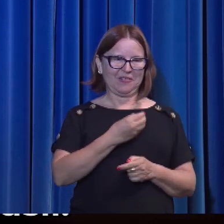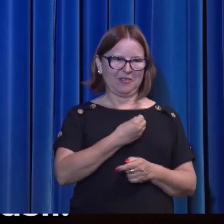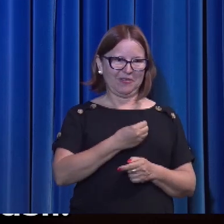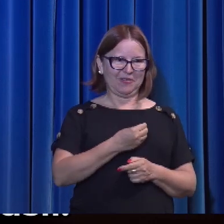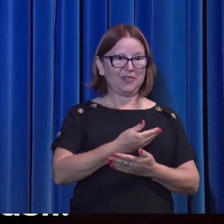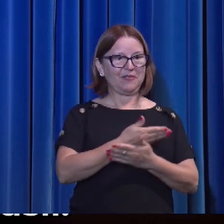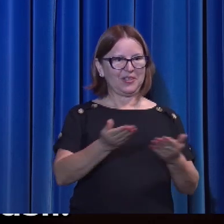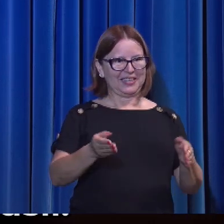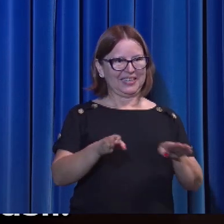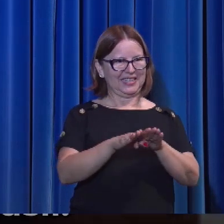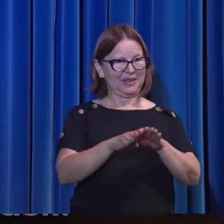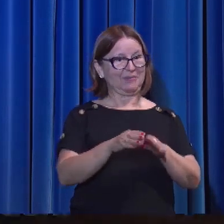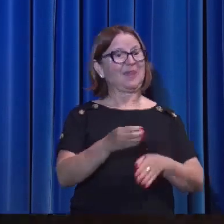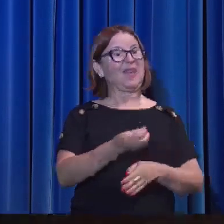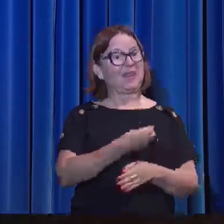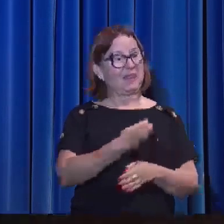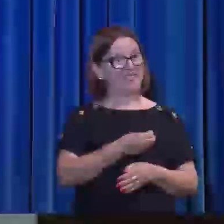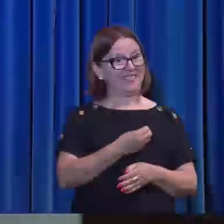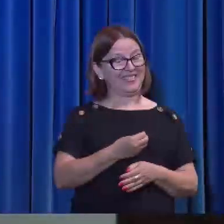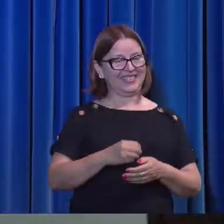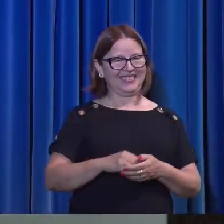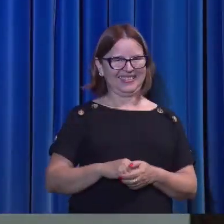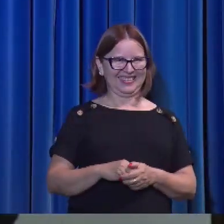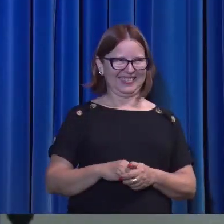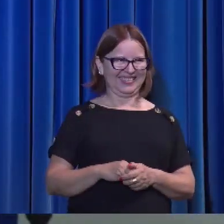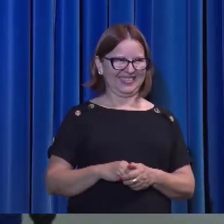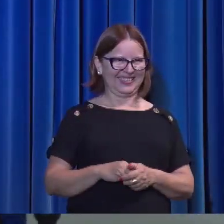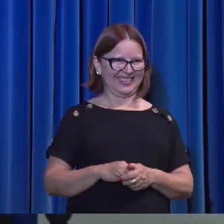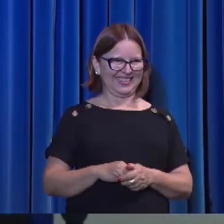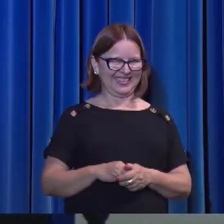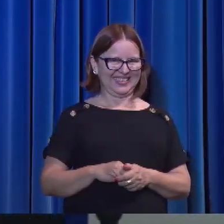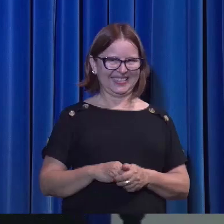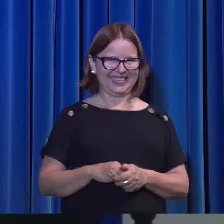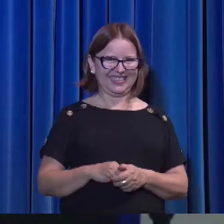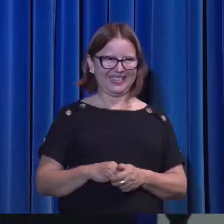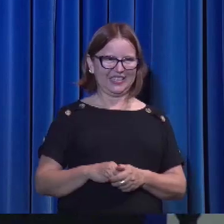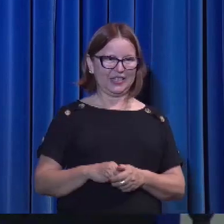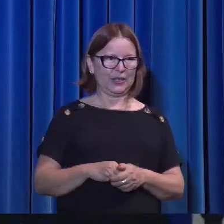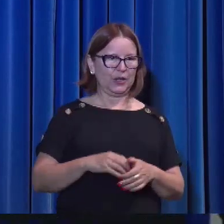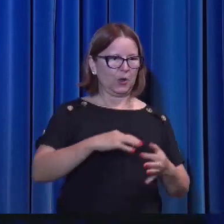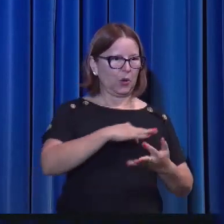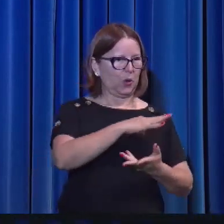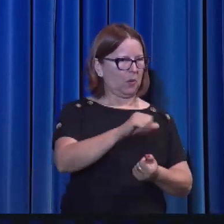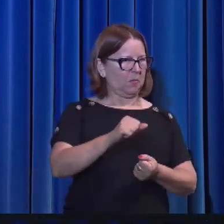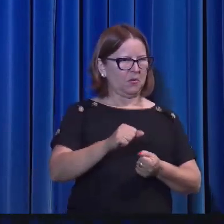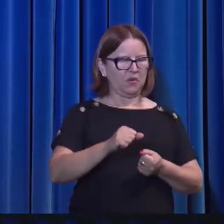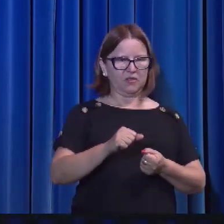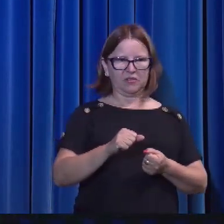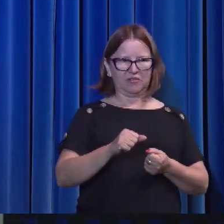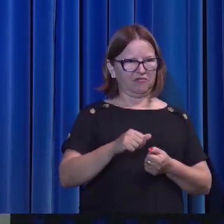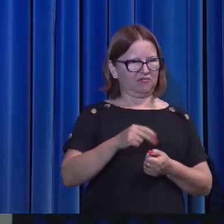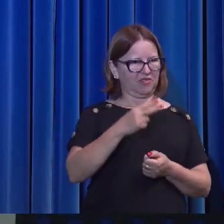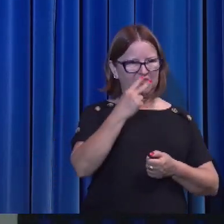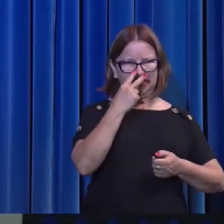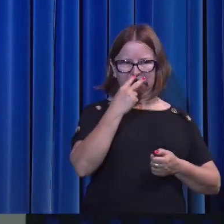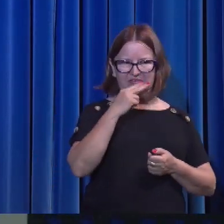também vivereis. Eu? O mundo não me verá mais.